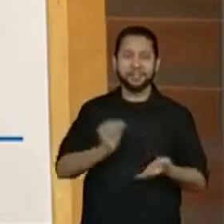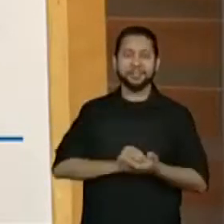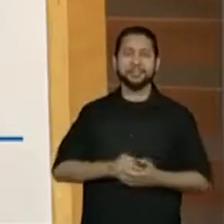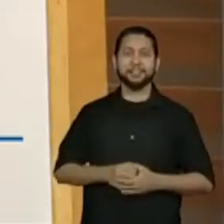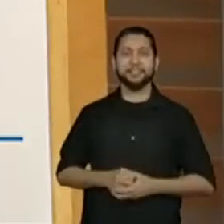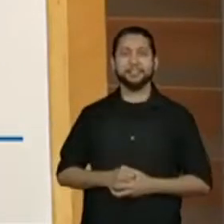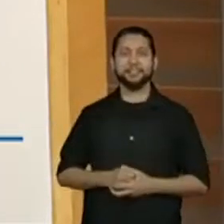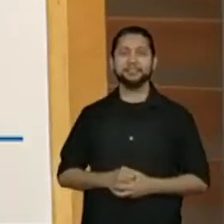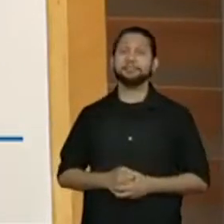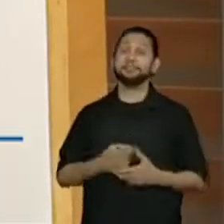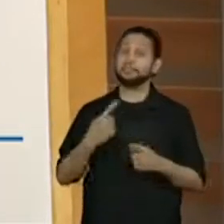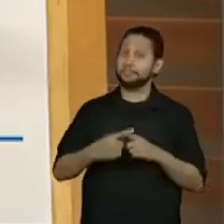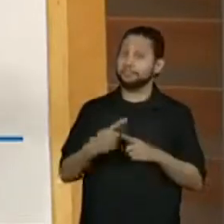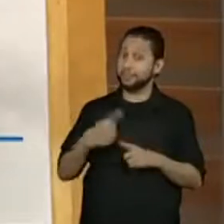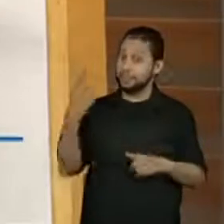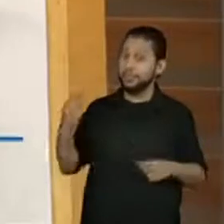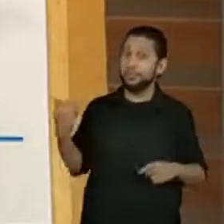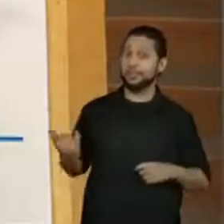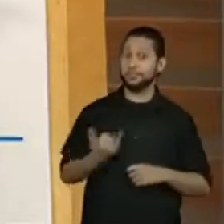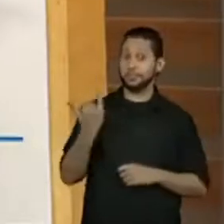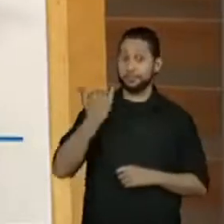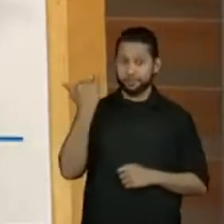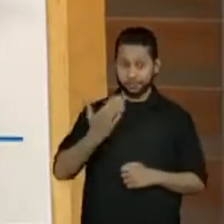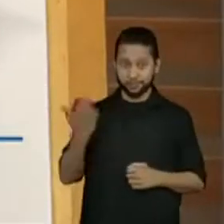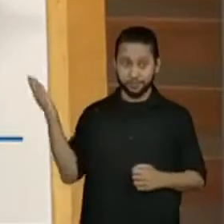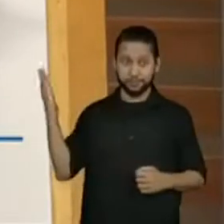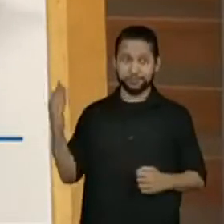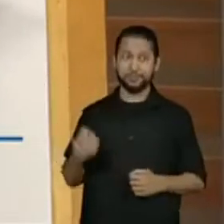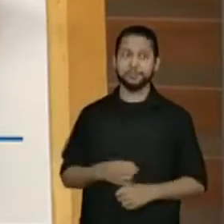Que é fundamental, se é opinativa.